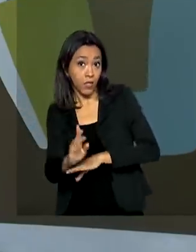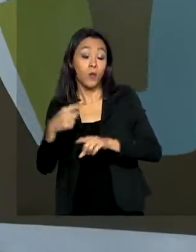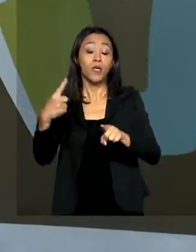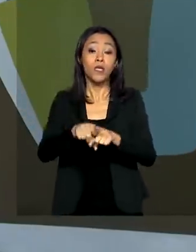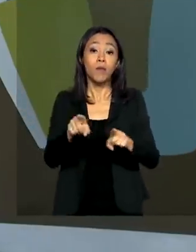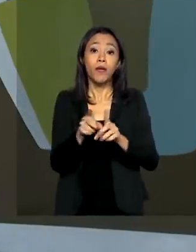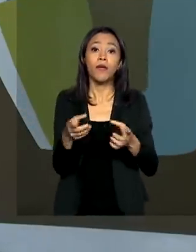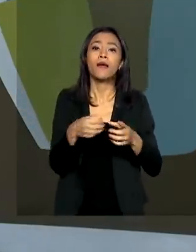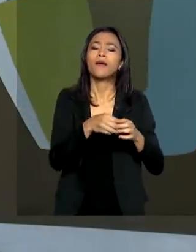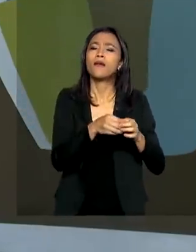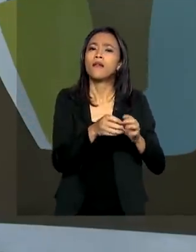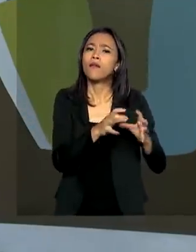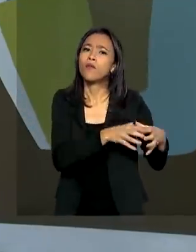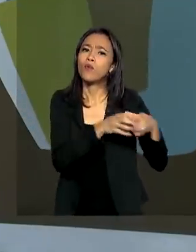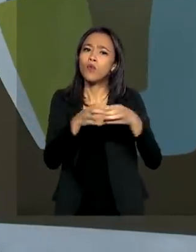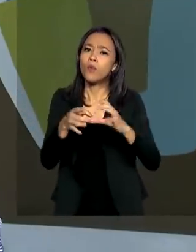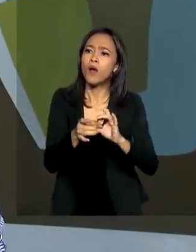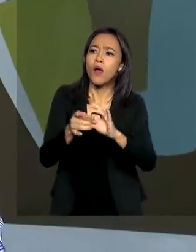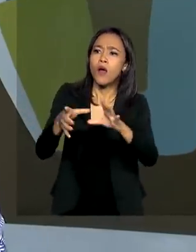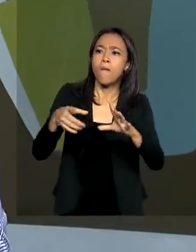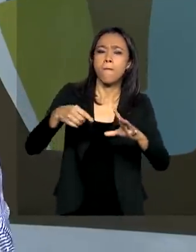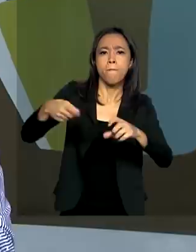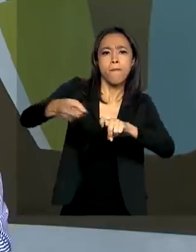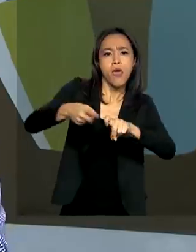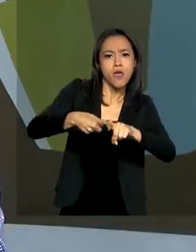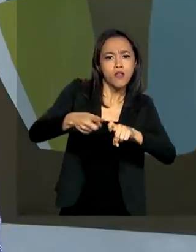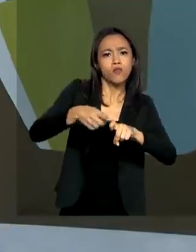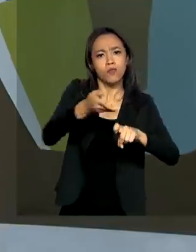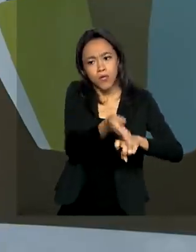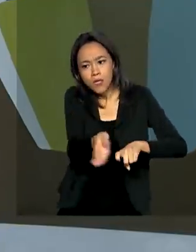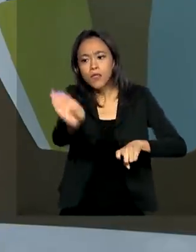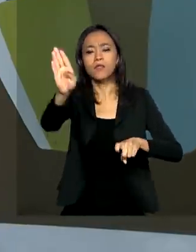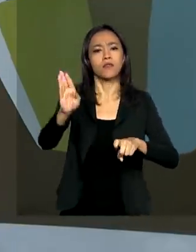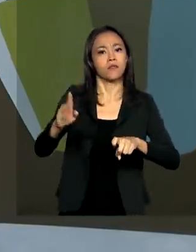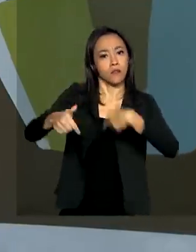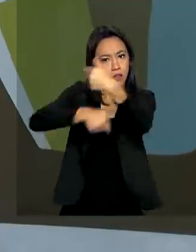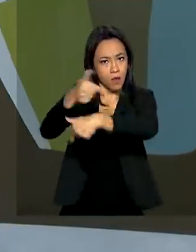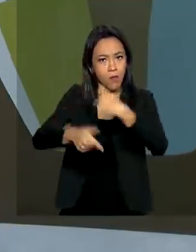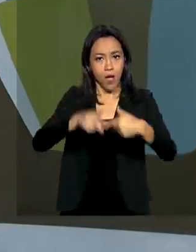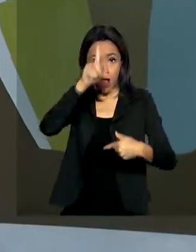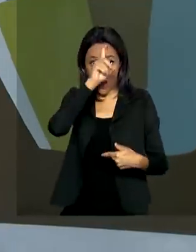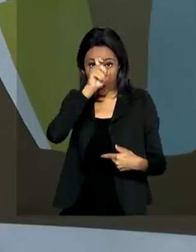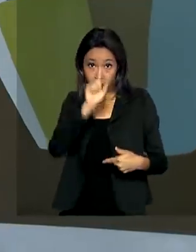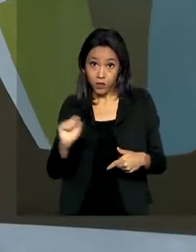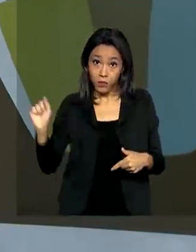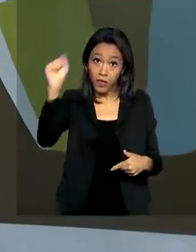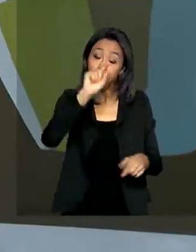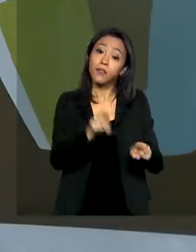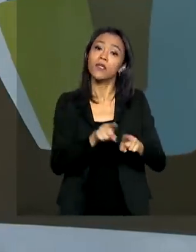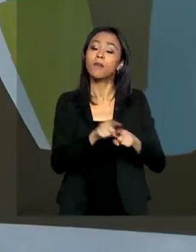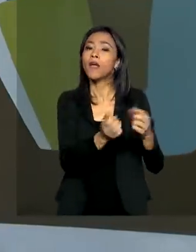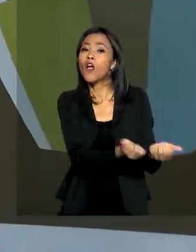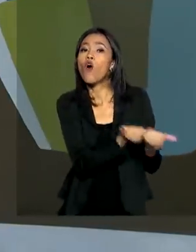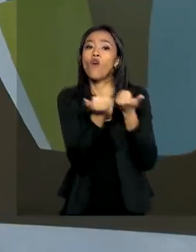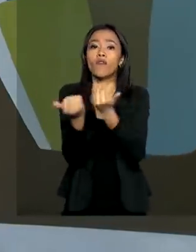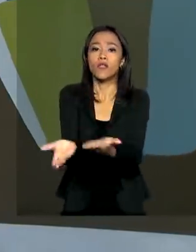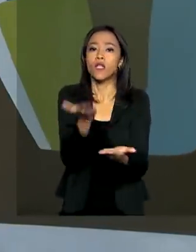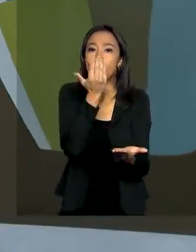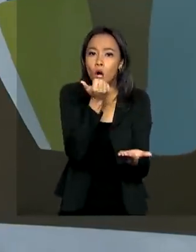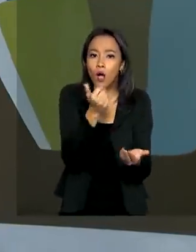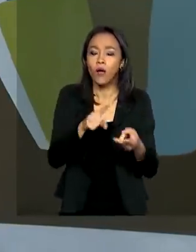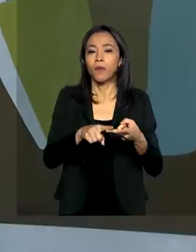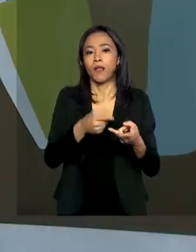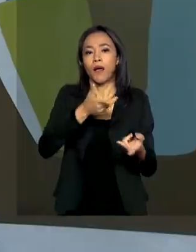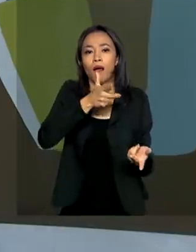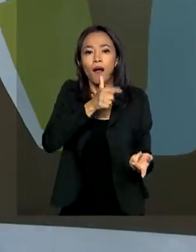médicos do serviço militar obrigatório para que eles atuem nos hospitais e o fornecimento de alimentação, água e